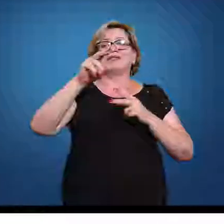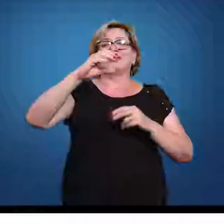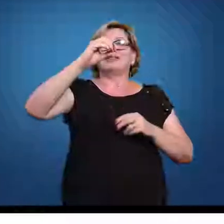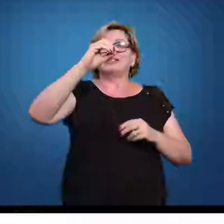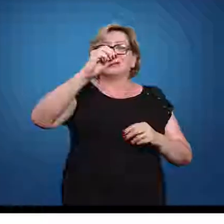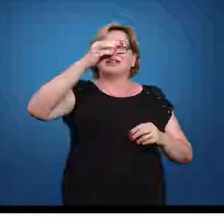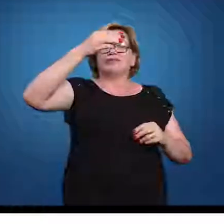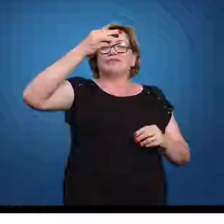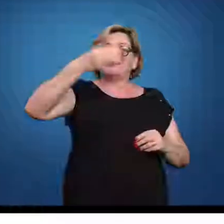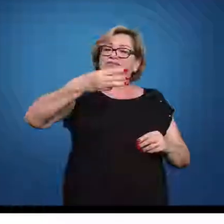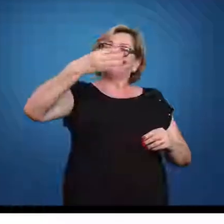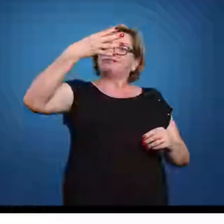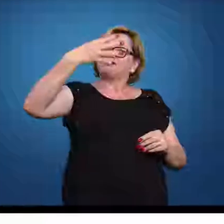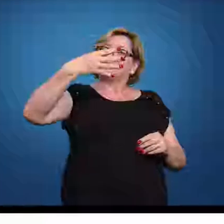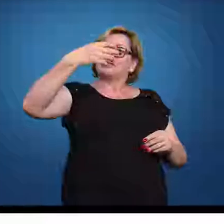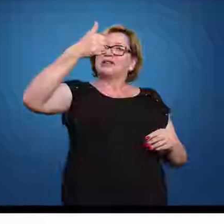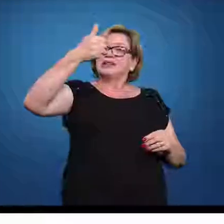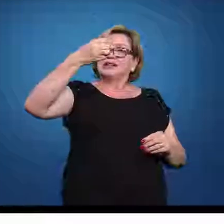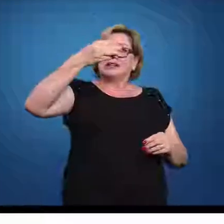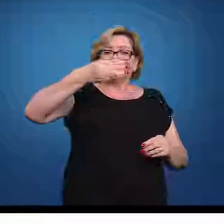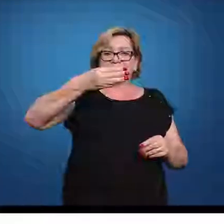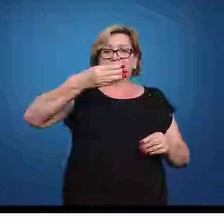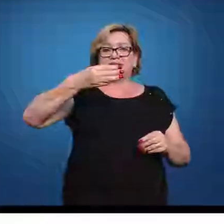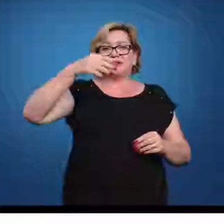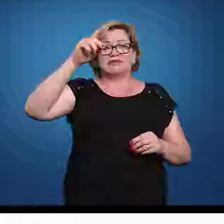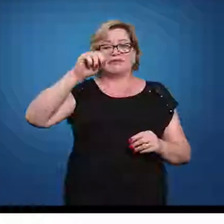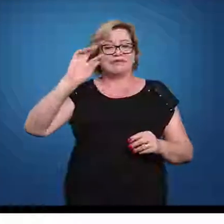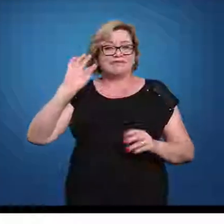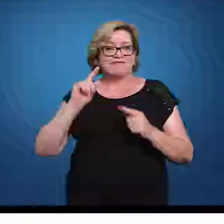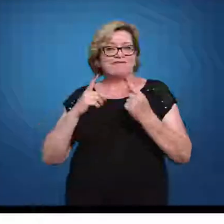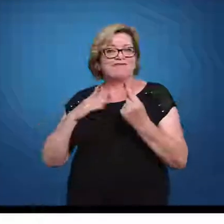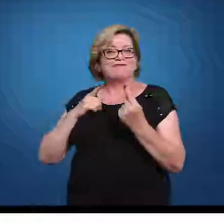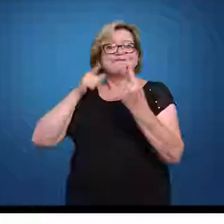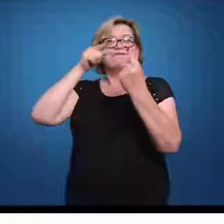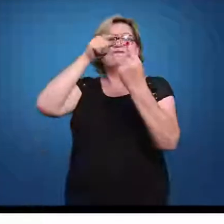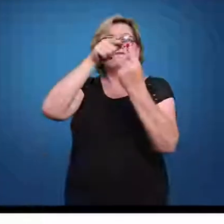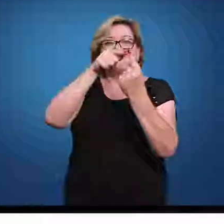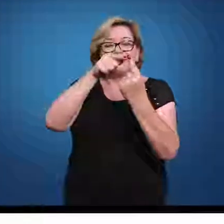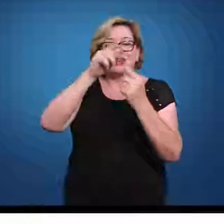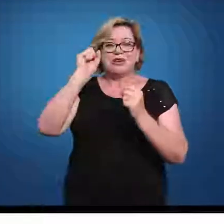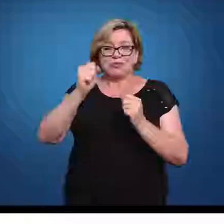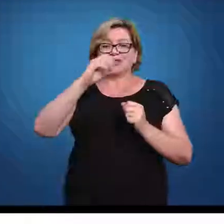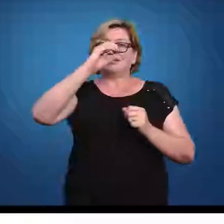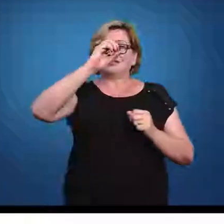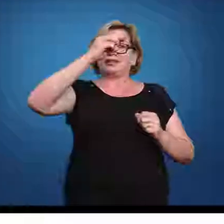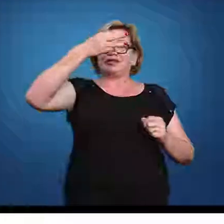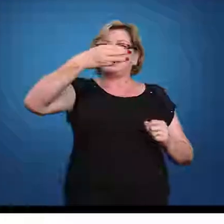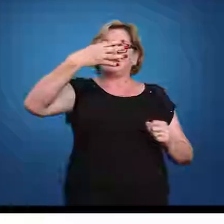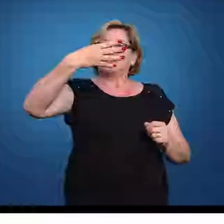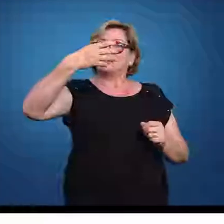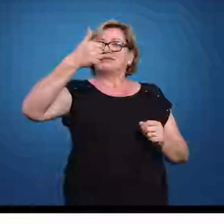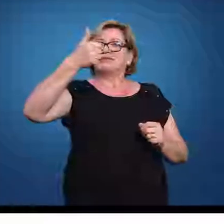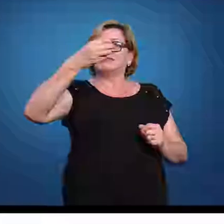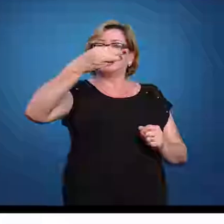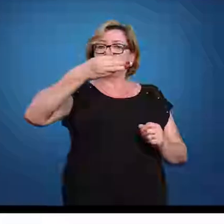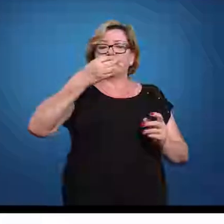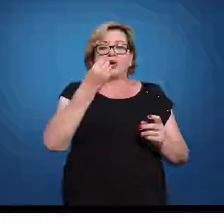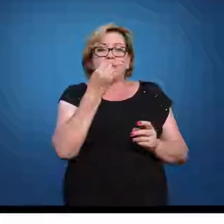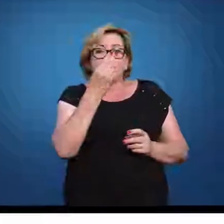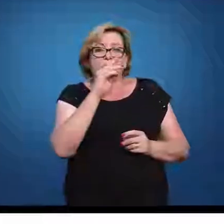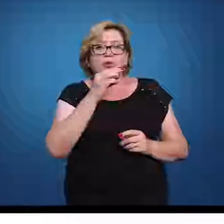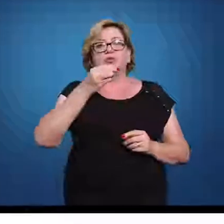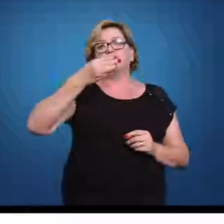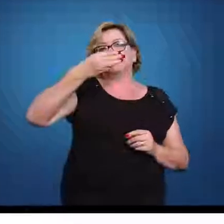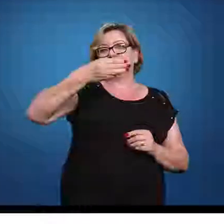área de 0,34,13. Então, aqui, diretamente, você pode colocar 0,34,13 ou você preferir 34